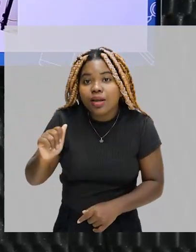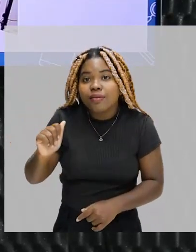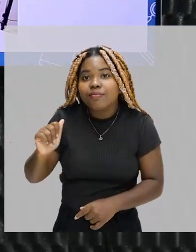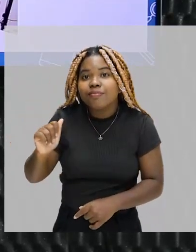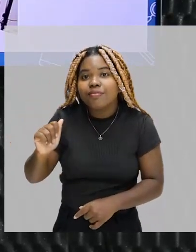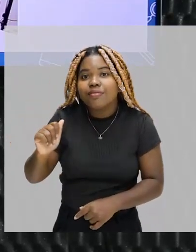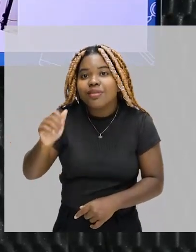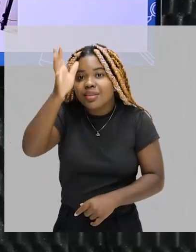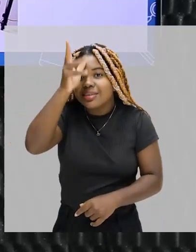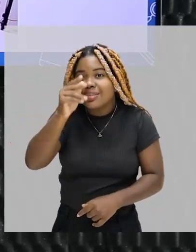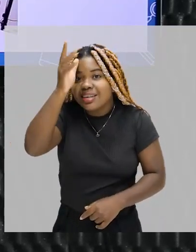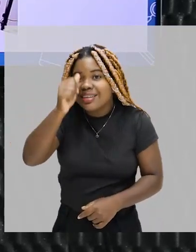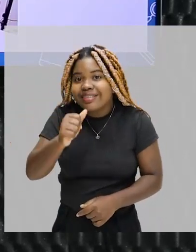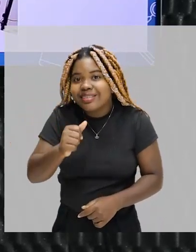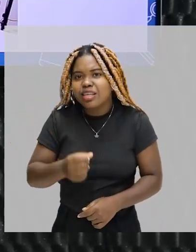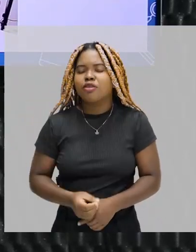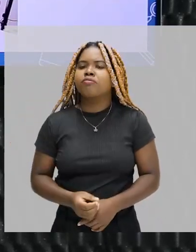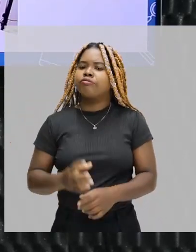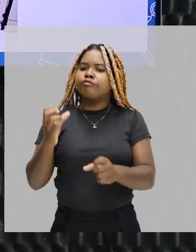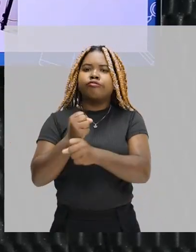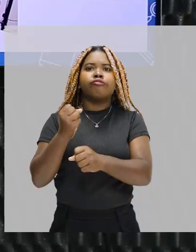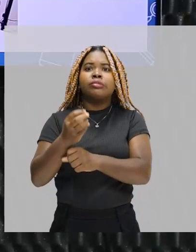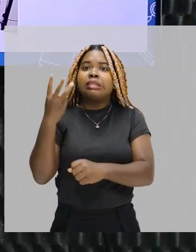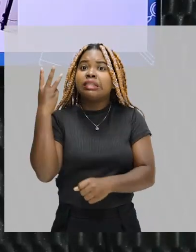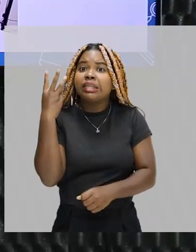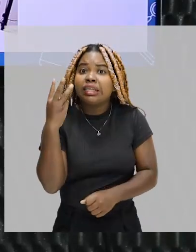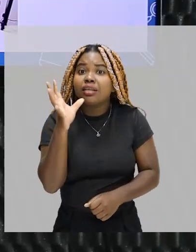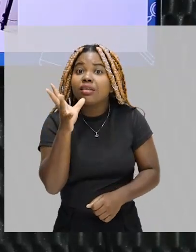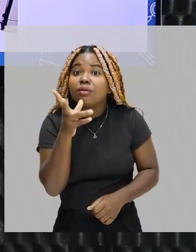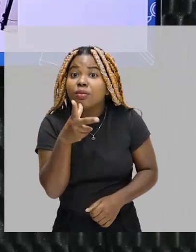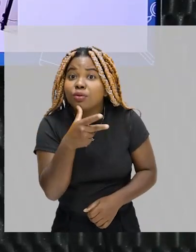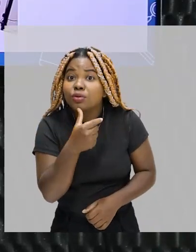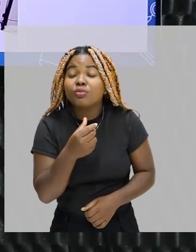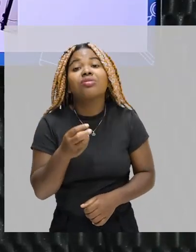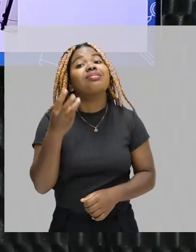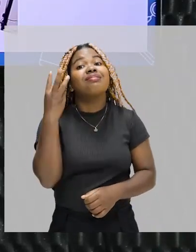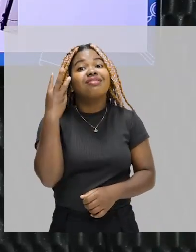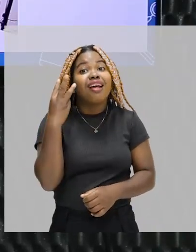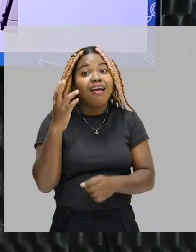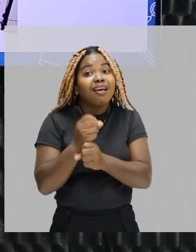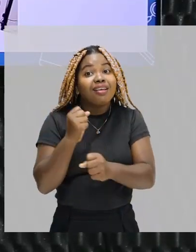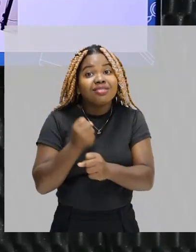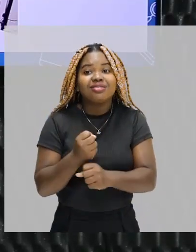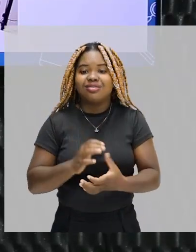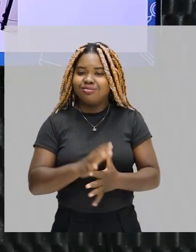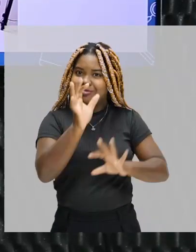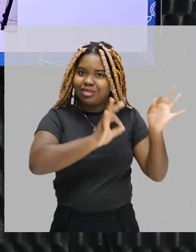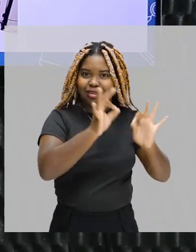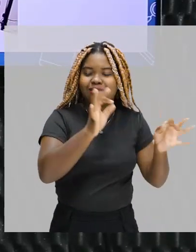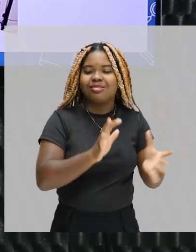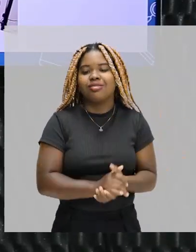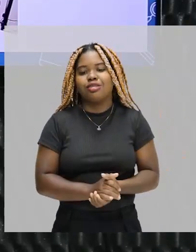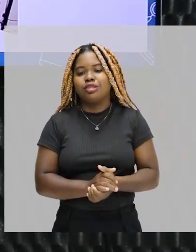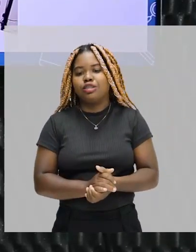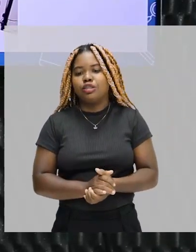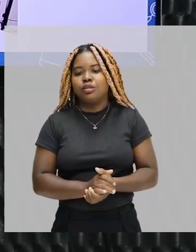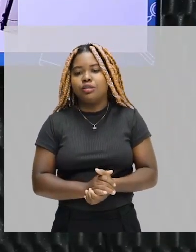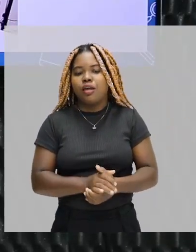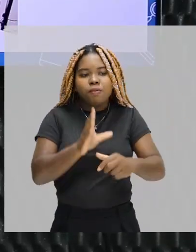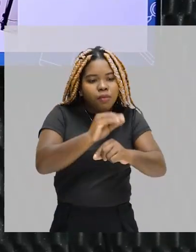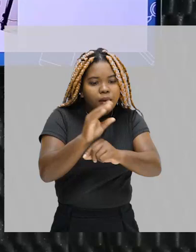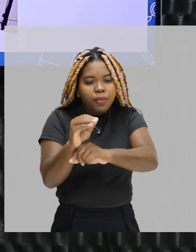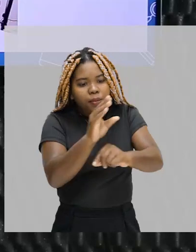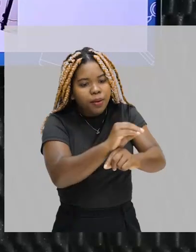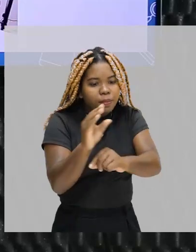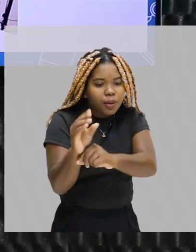Como assim, professor? Pois é. coloque um objeto qualquer e fotografe. Depois, mexa milimetricamente e fotografe. Para você